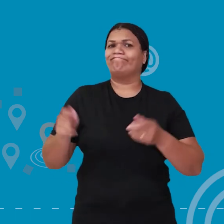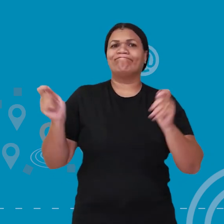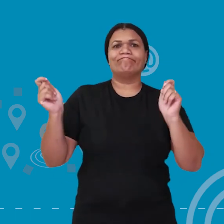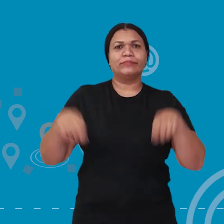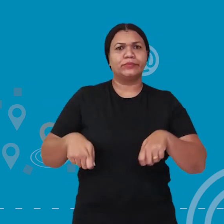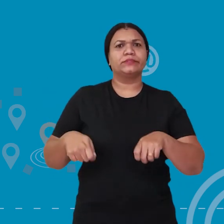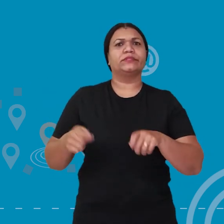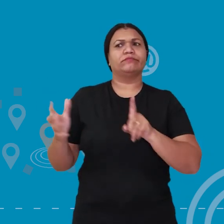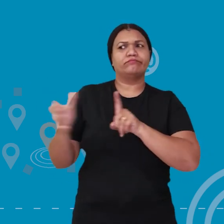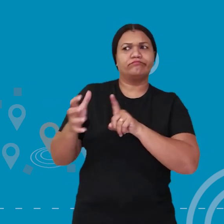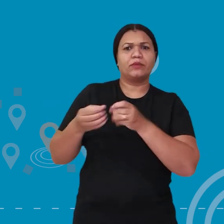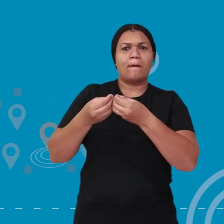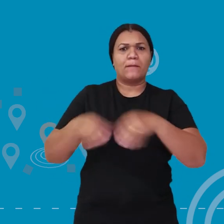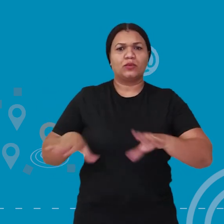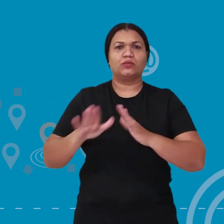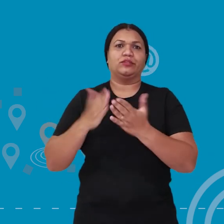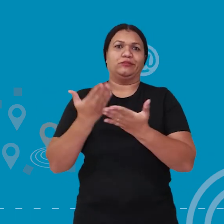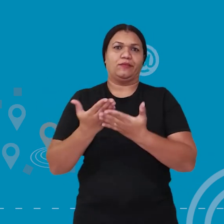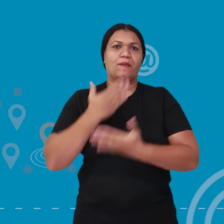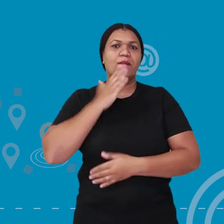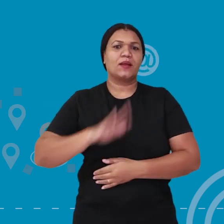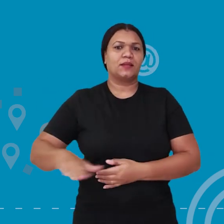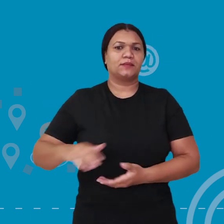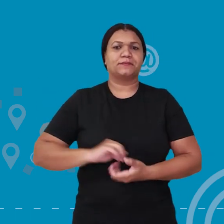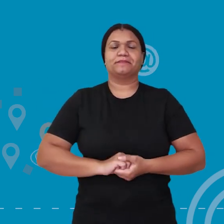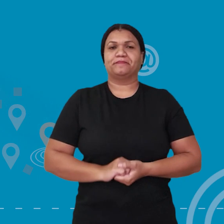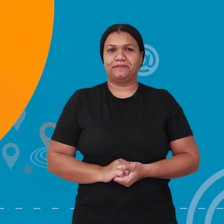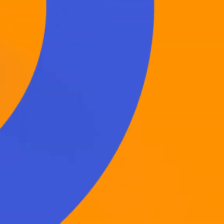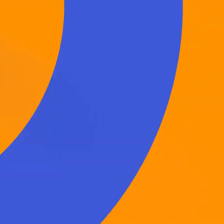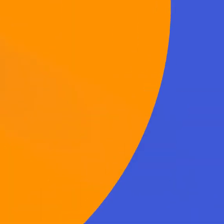isso pode impactar na vida escolar?